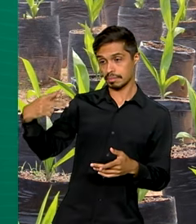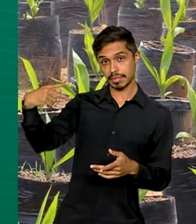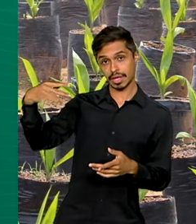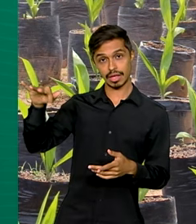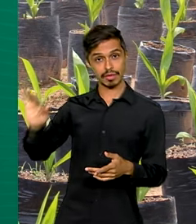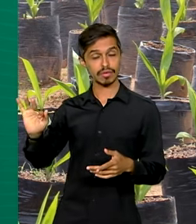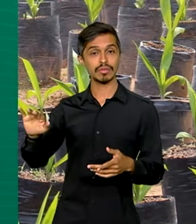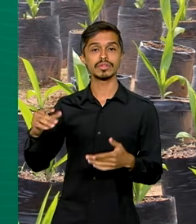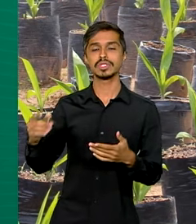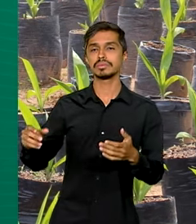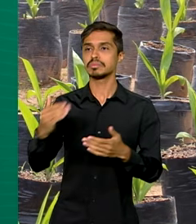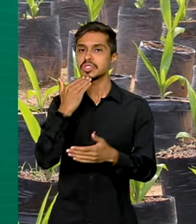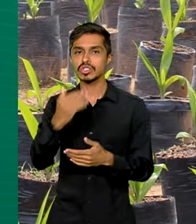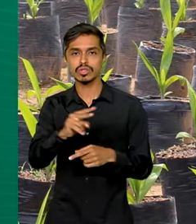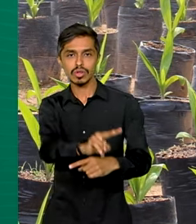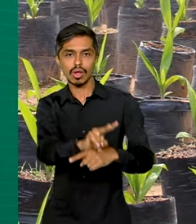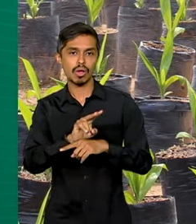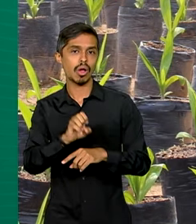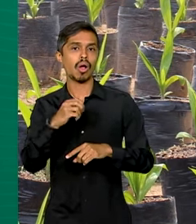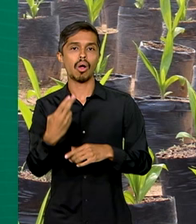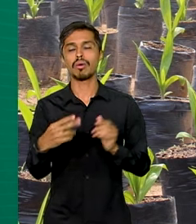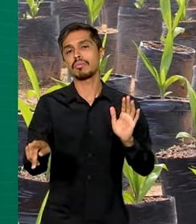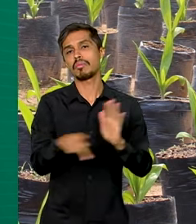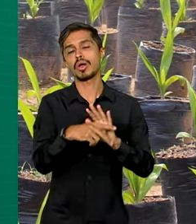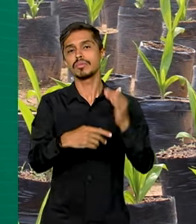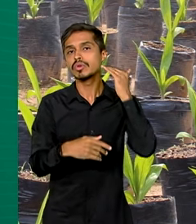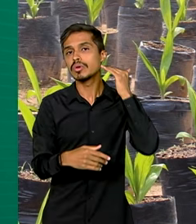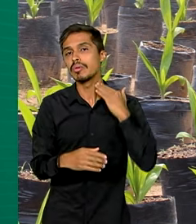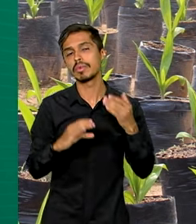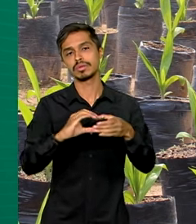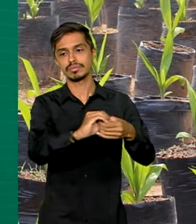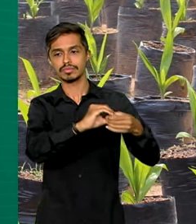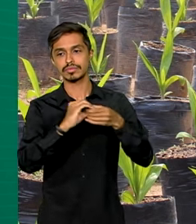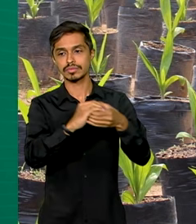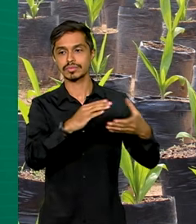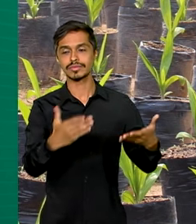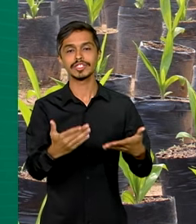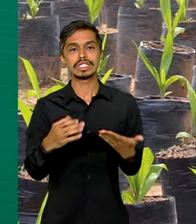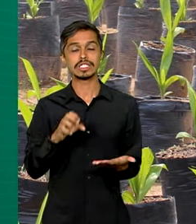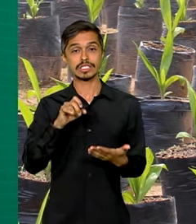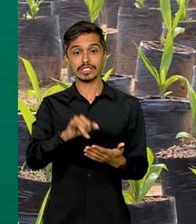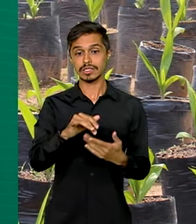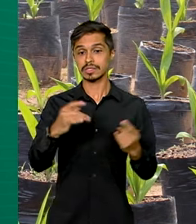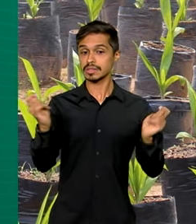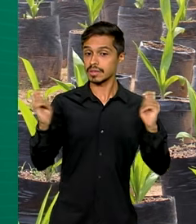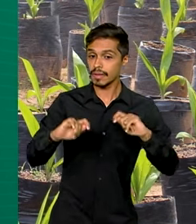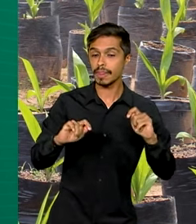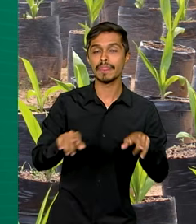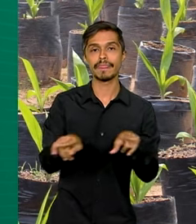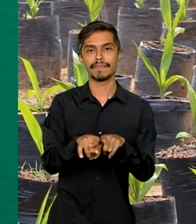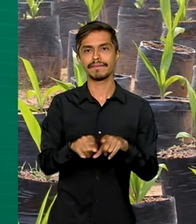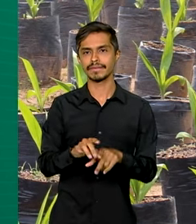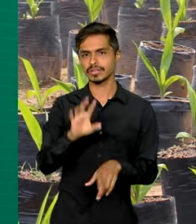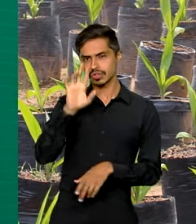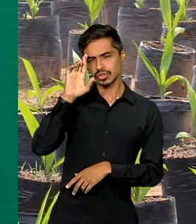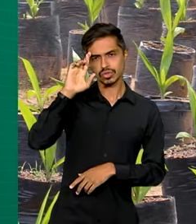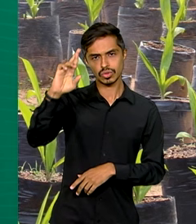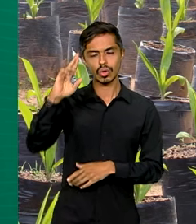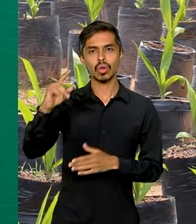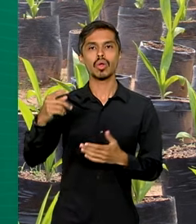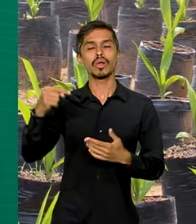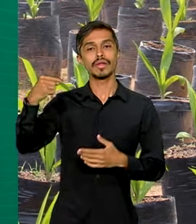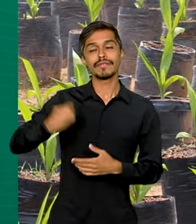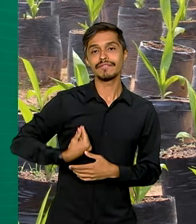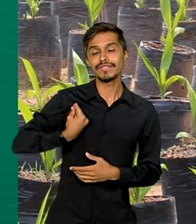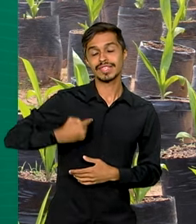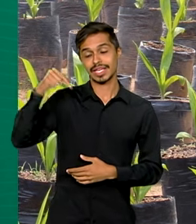cooperativa de crédito ou de banco cooperativo, desde que natural, residente e domiciliada no Brasil.